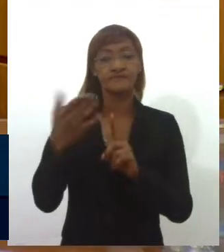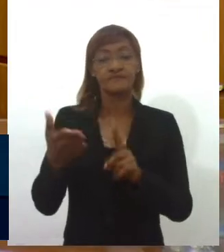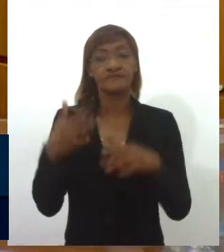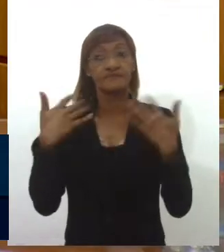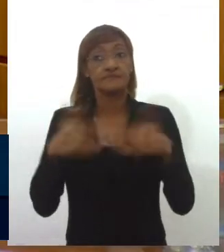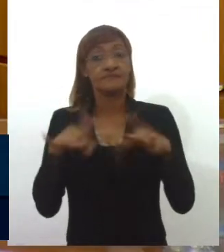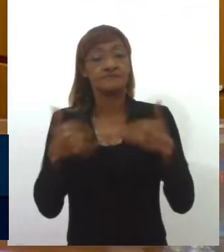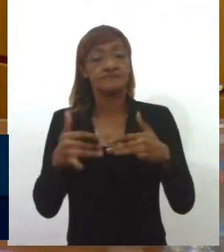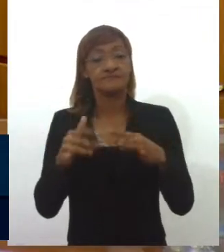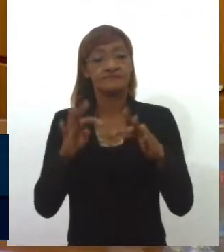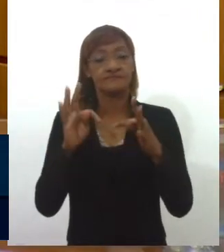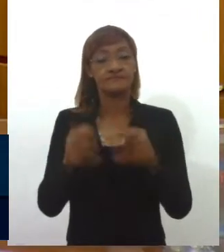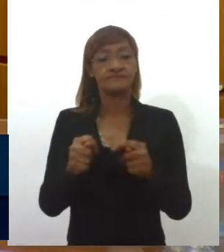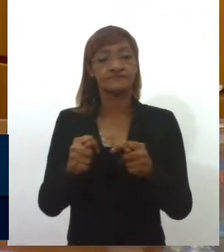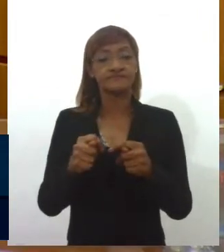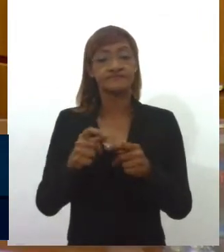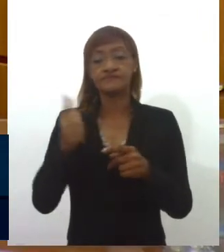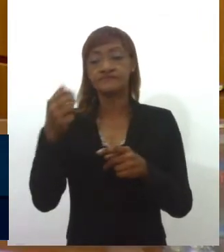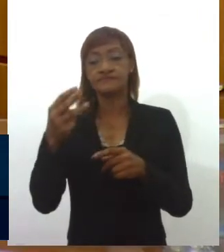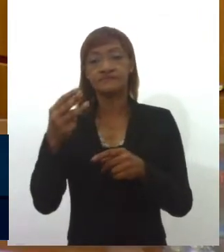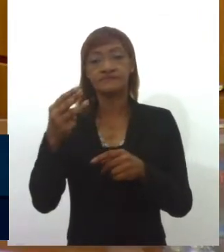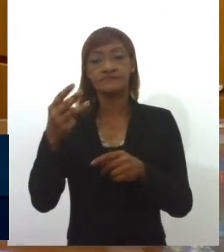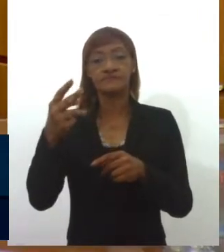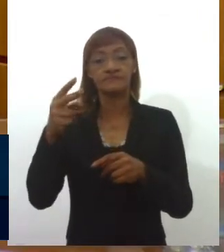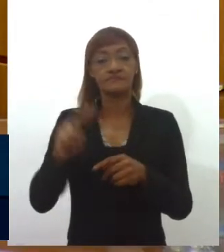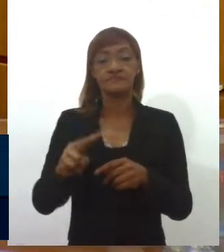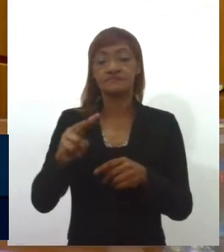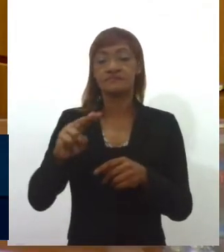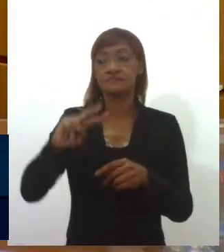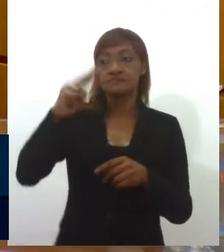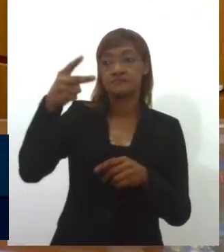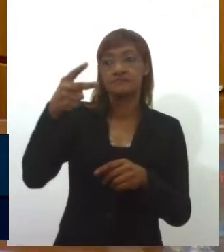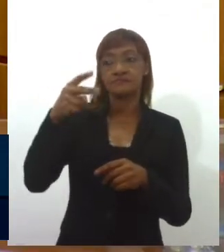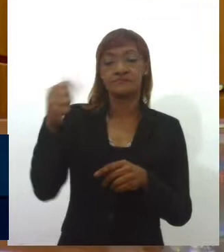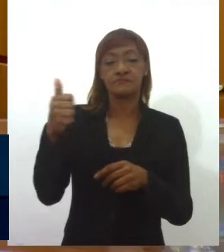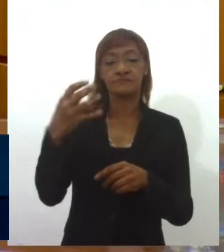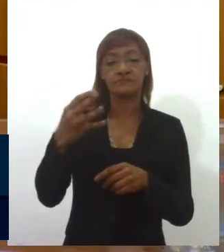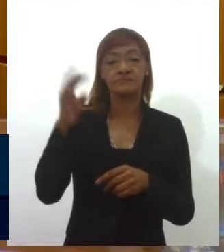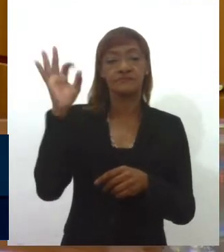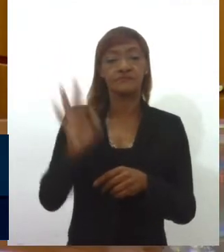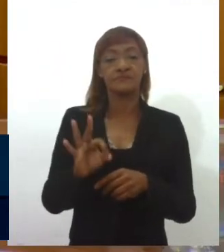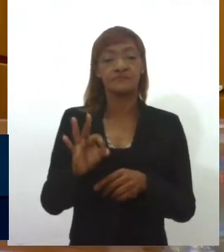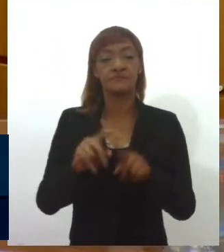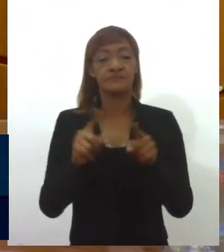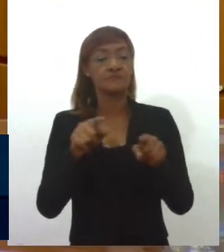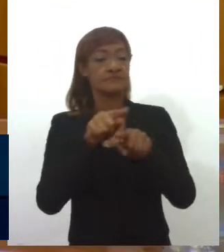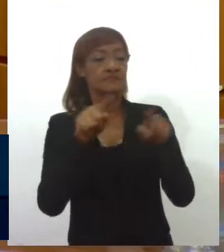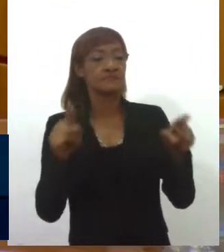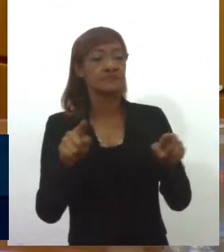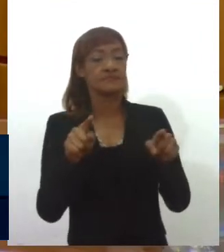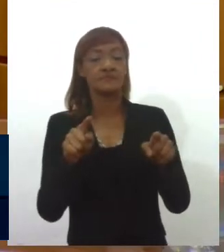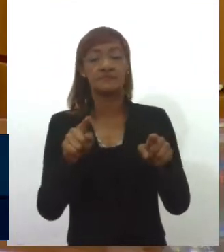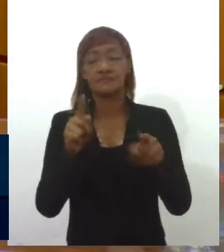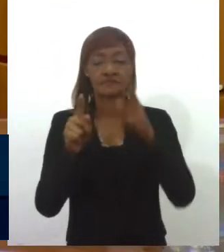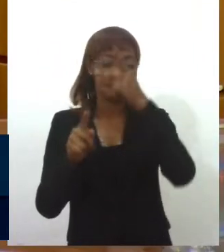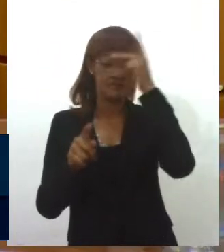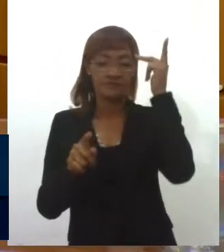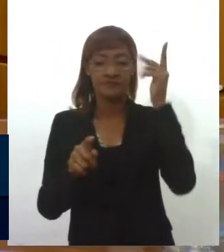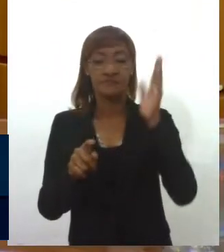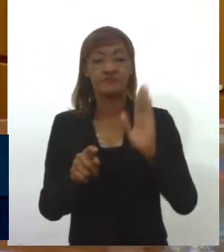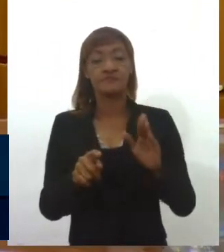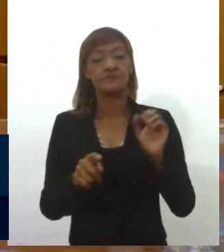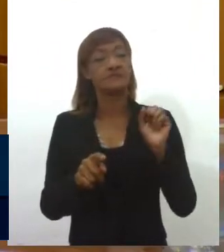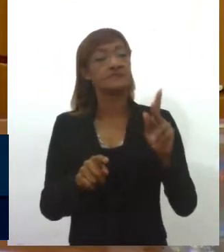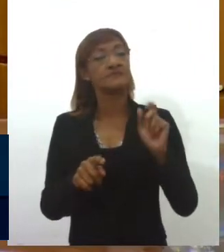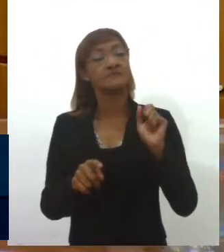ativa, que saiu de 13% para 14%, mas que, no caso dos servidores aposentados, isso foi uma medida